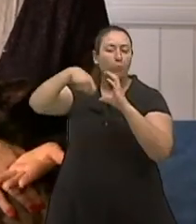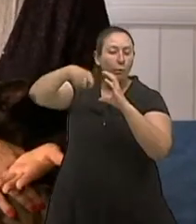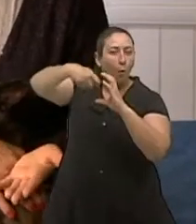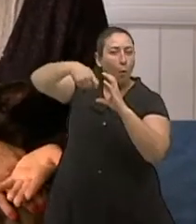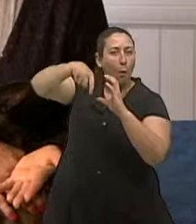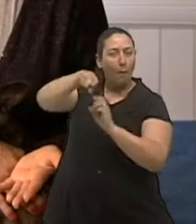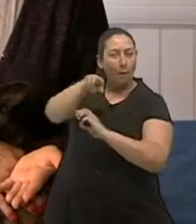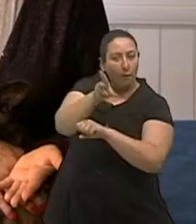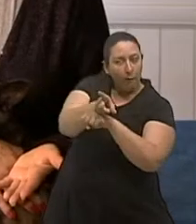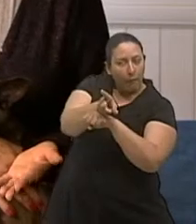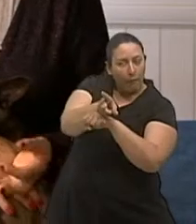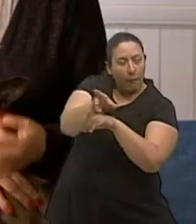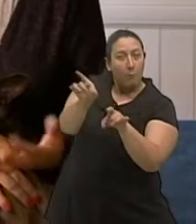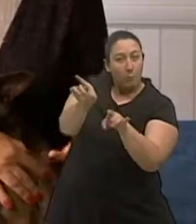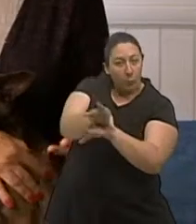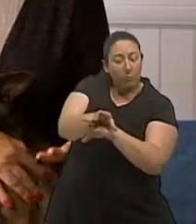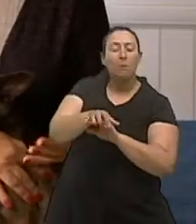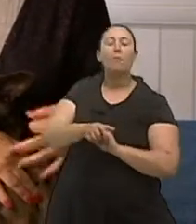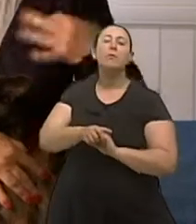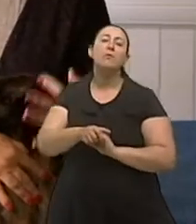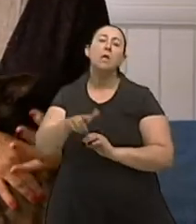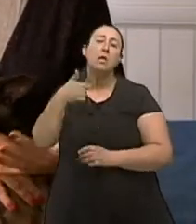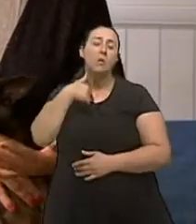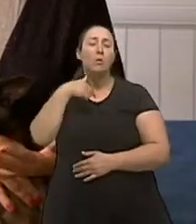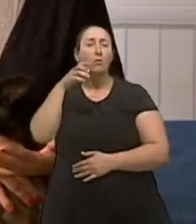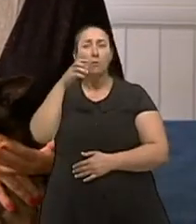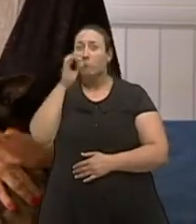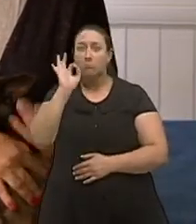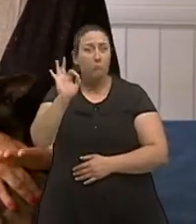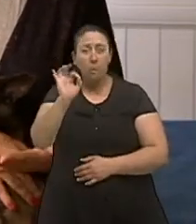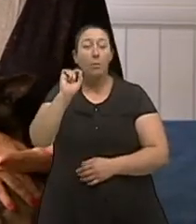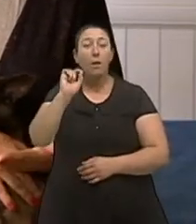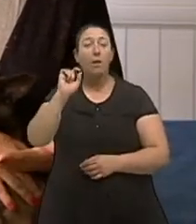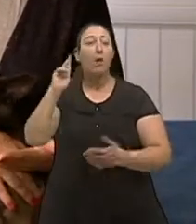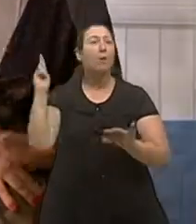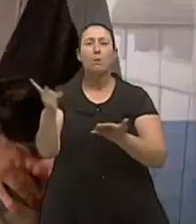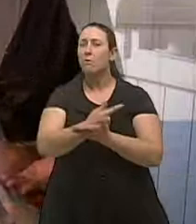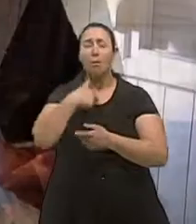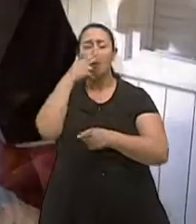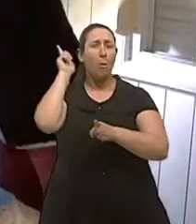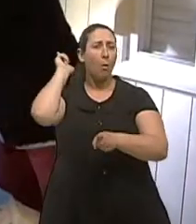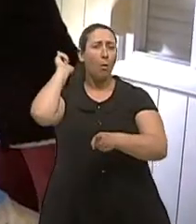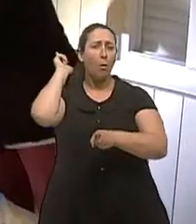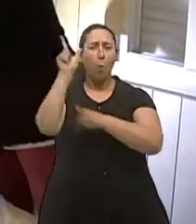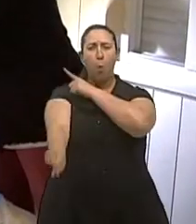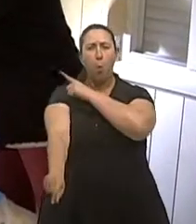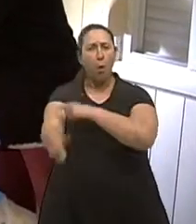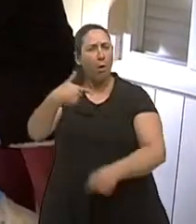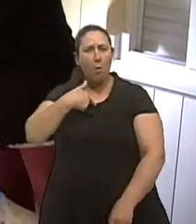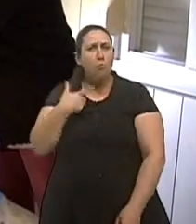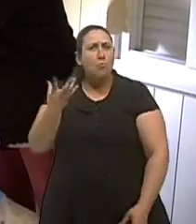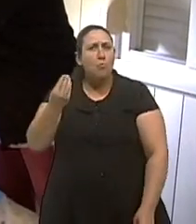aí a surpresa, eu simplesmente bati o recorde de apneias da clínica. O